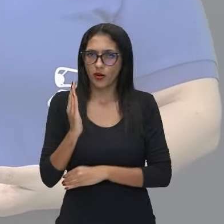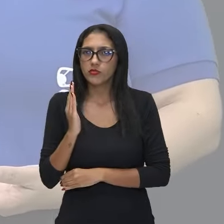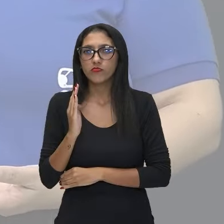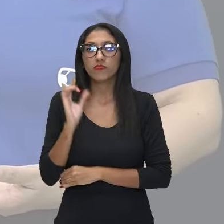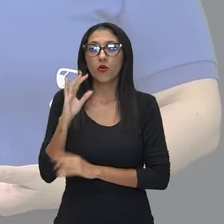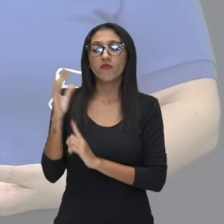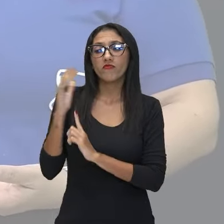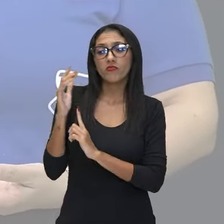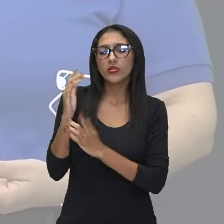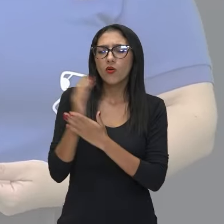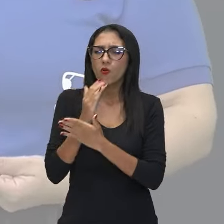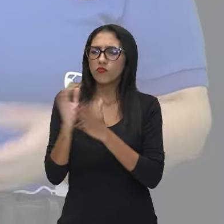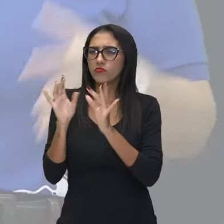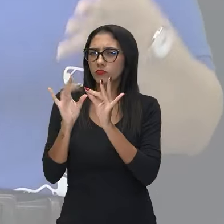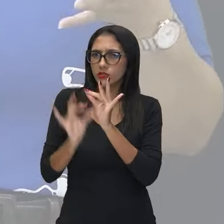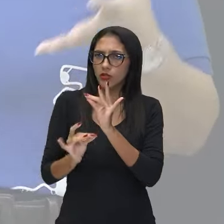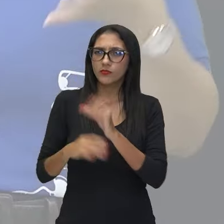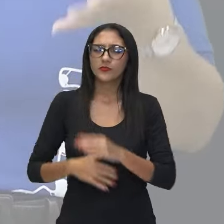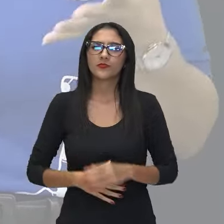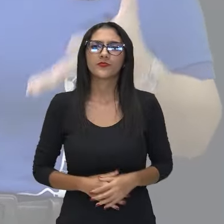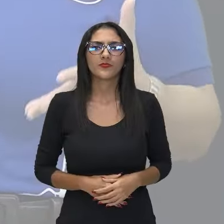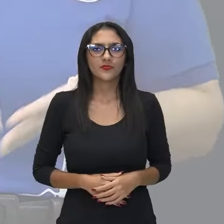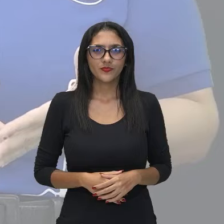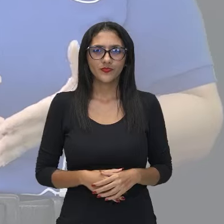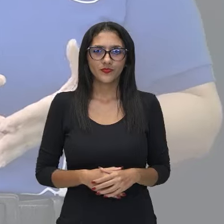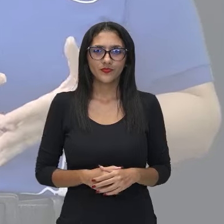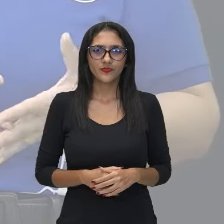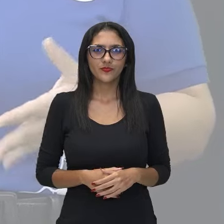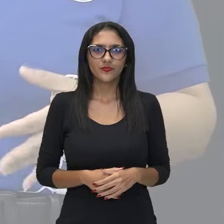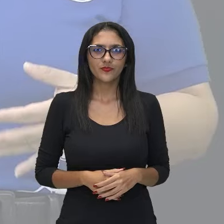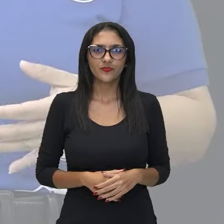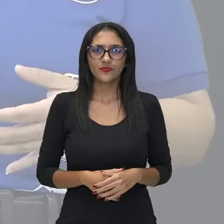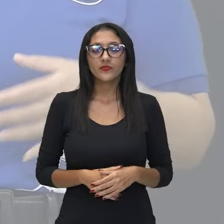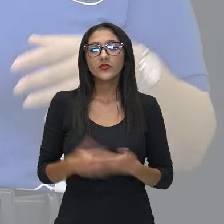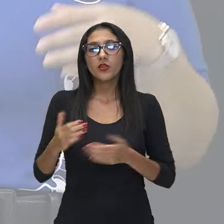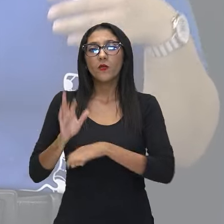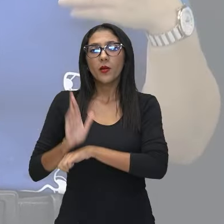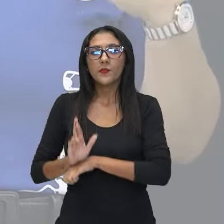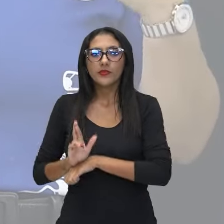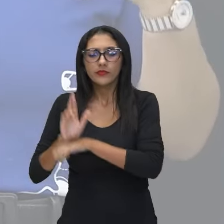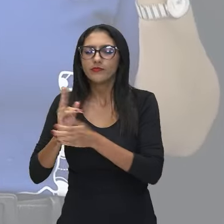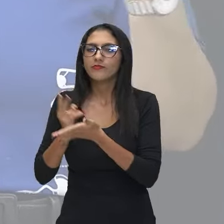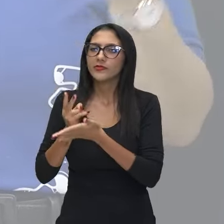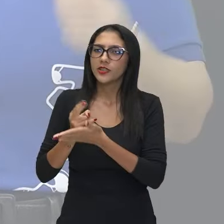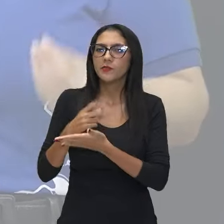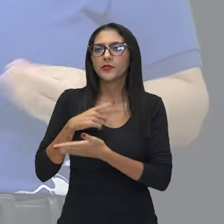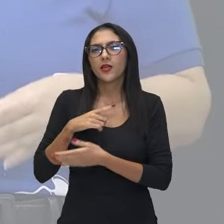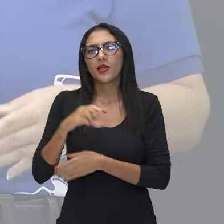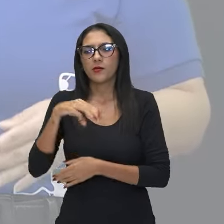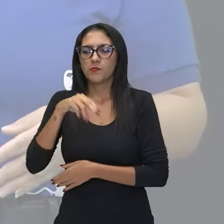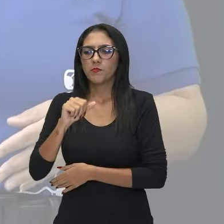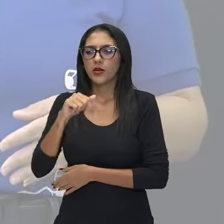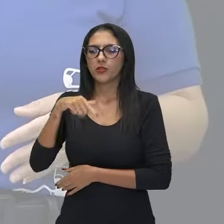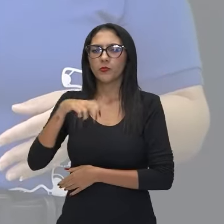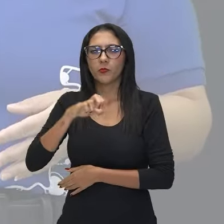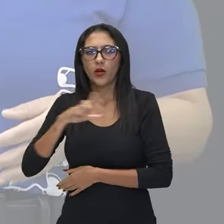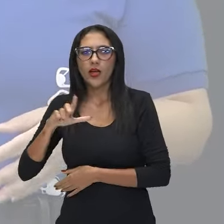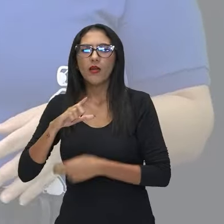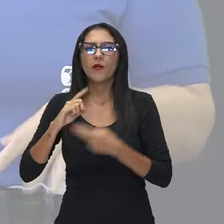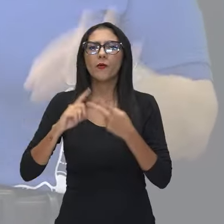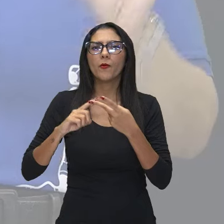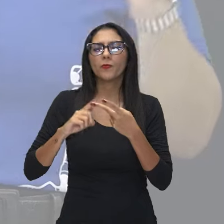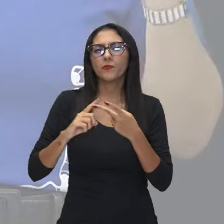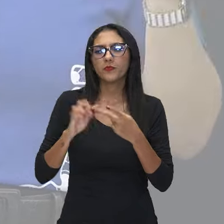Como representantes desse movimento antropofágico, gente sempre cita Manuel Bandeira, Tarsila do Amaral,